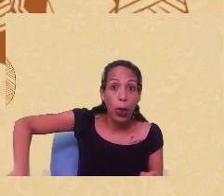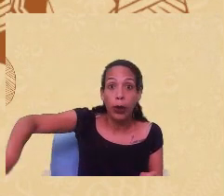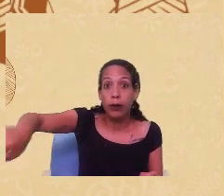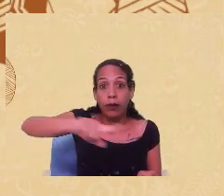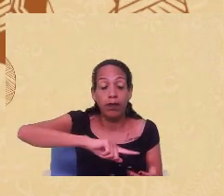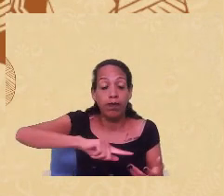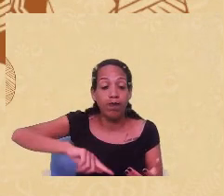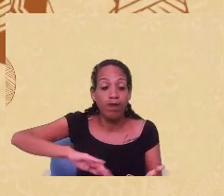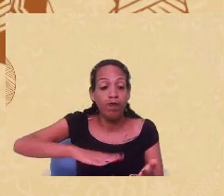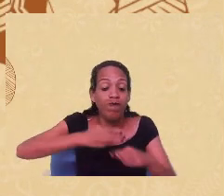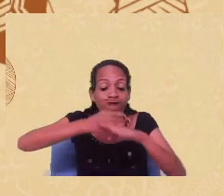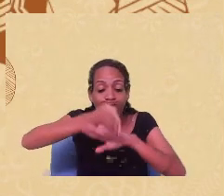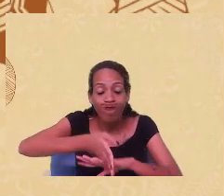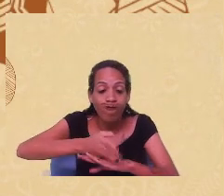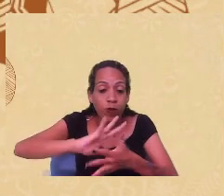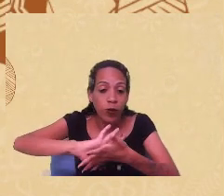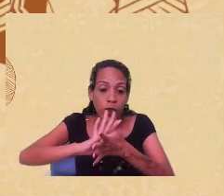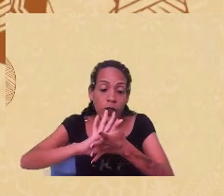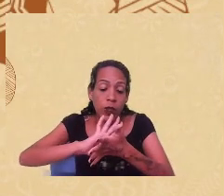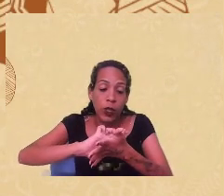Conselho Federal de Psicologia